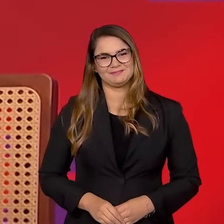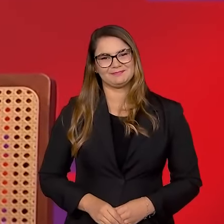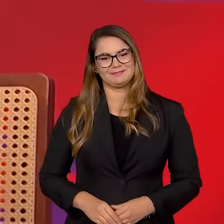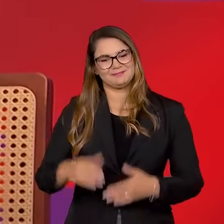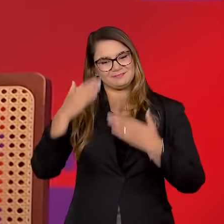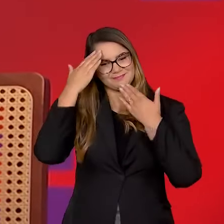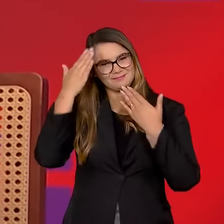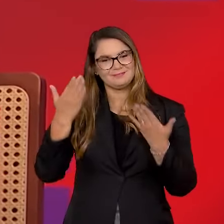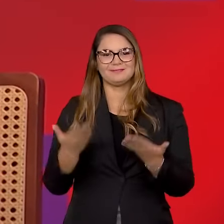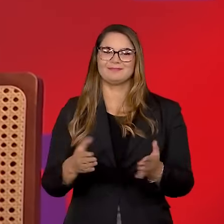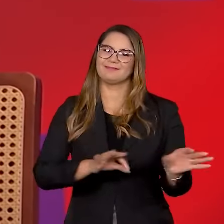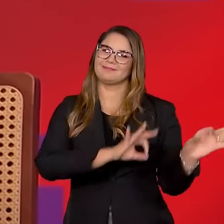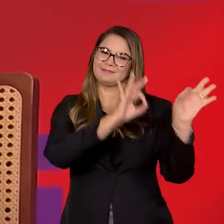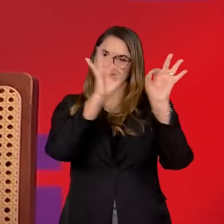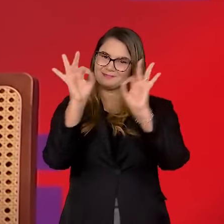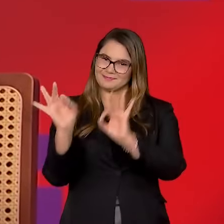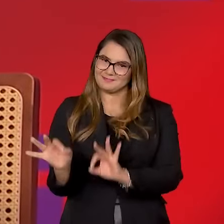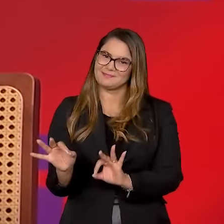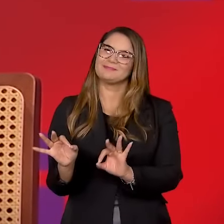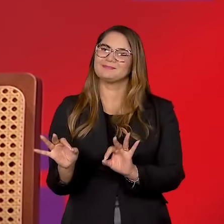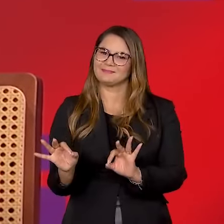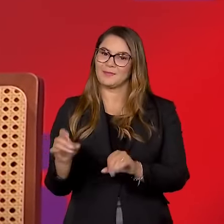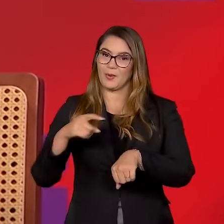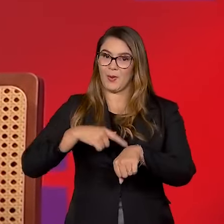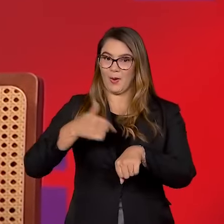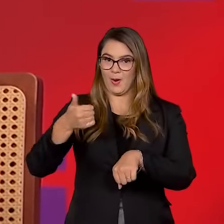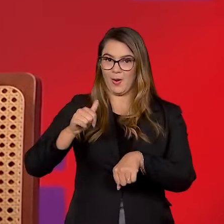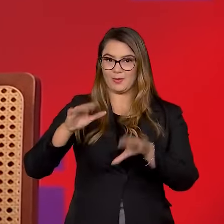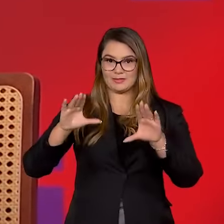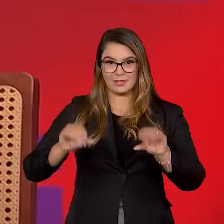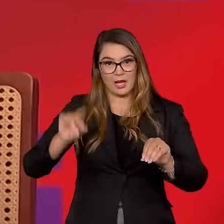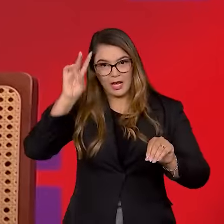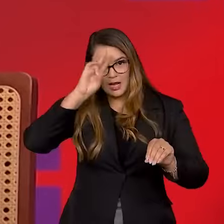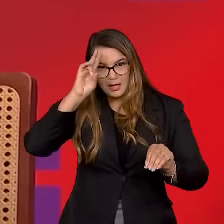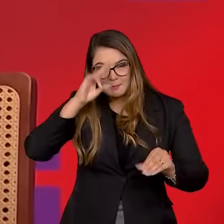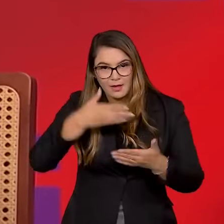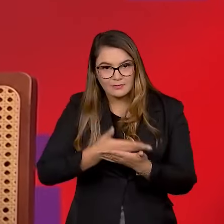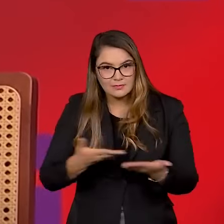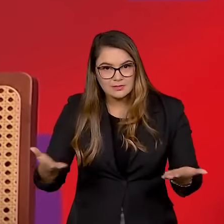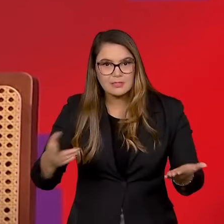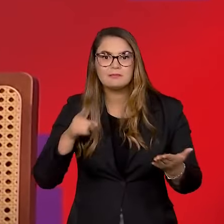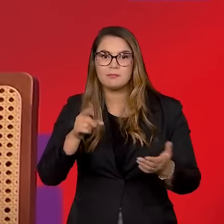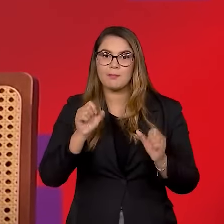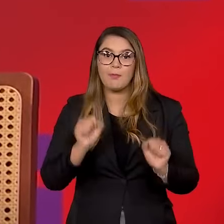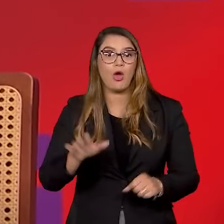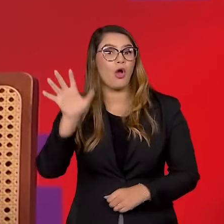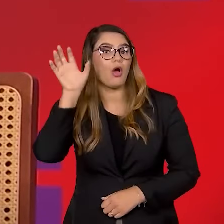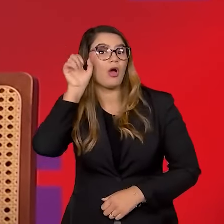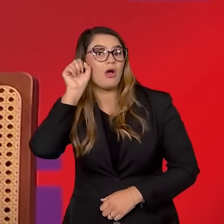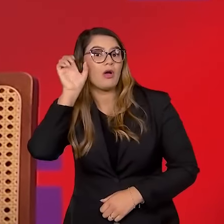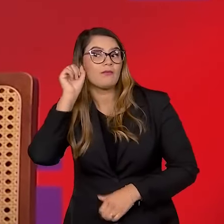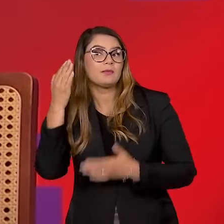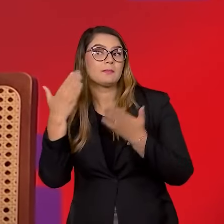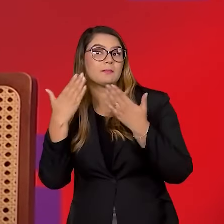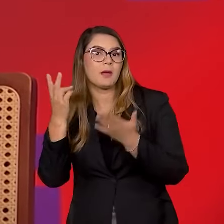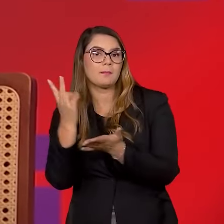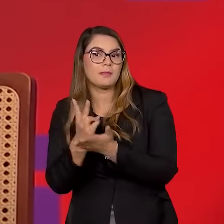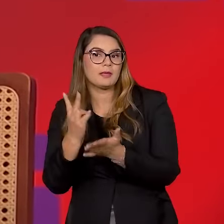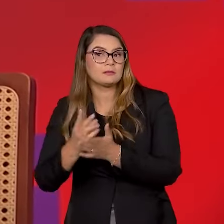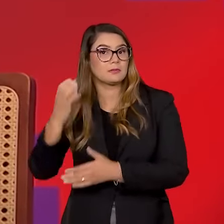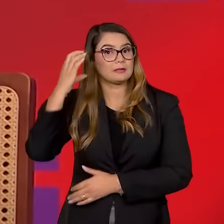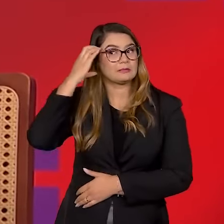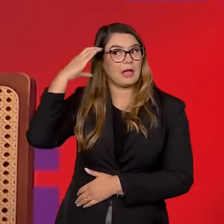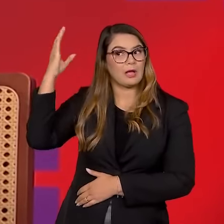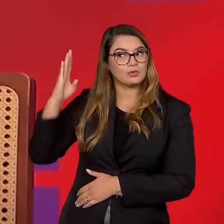Muito obrigado, gente, a quem acompanhou o programa até aqui. Às 11 da noite, eu quero lembrá-los a todos que você pode ouvir esse mesmo papo na Rádio